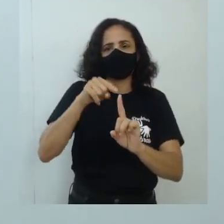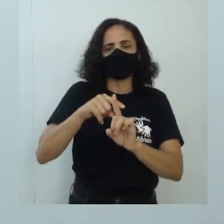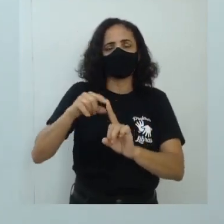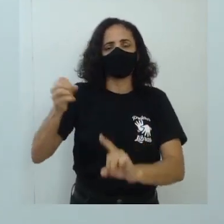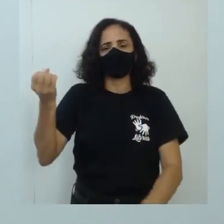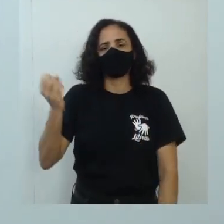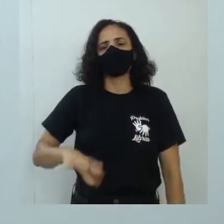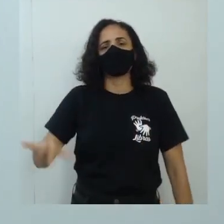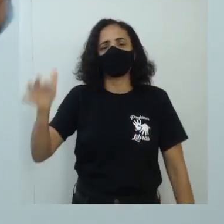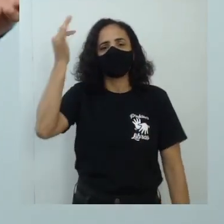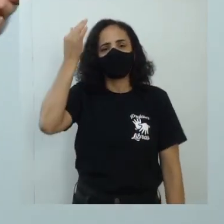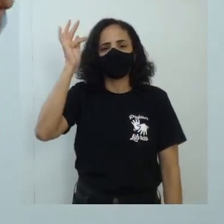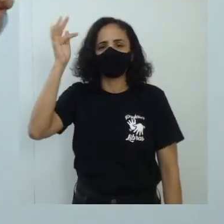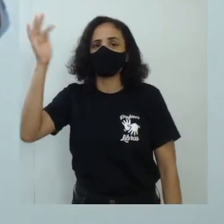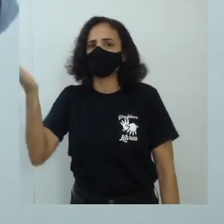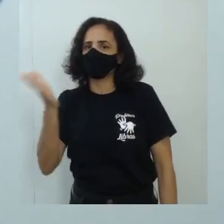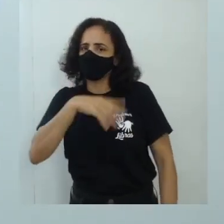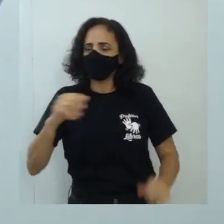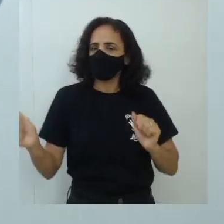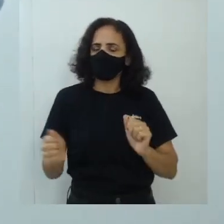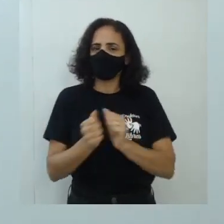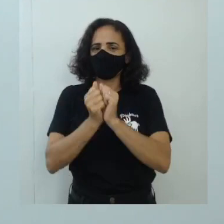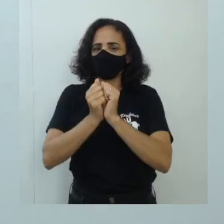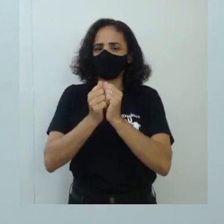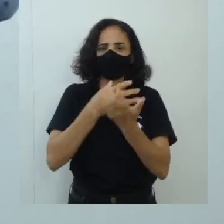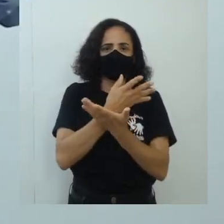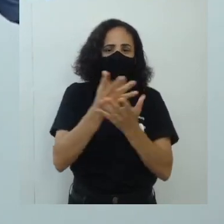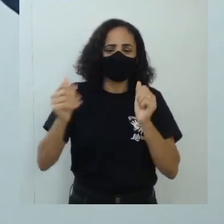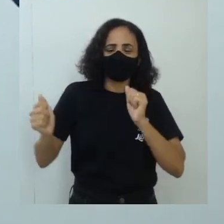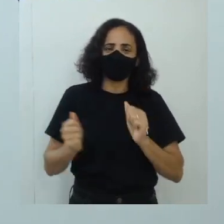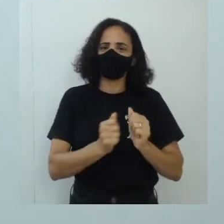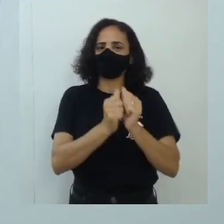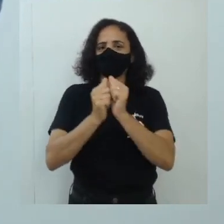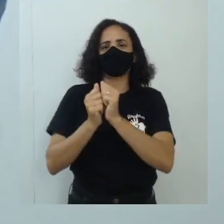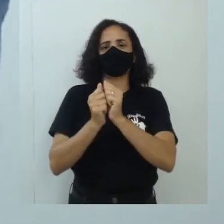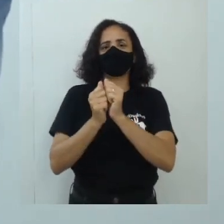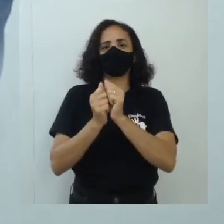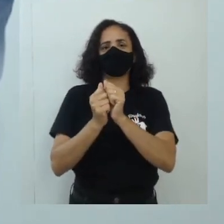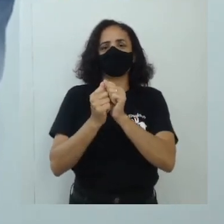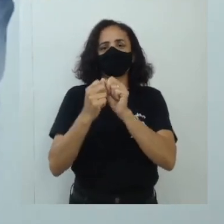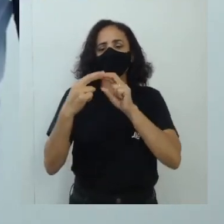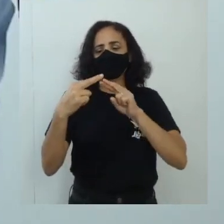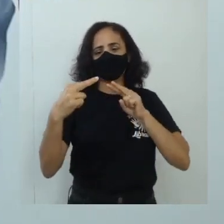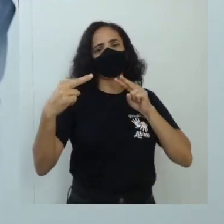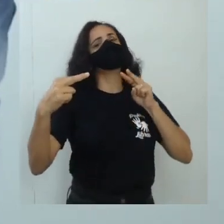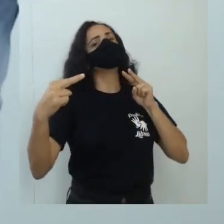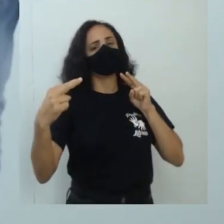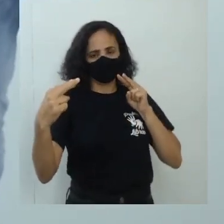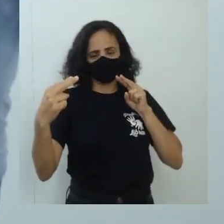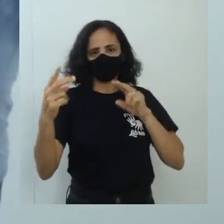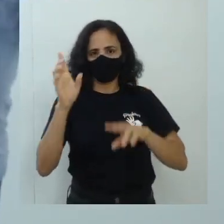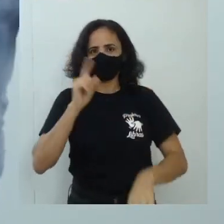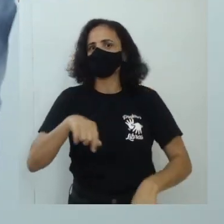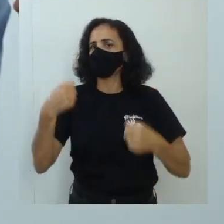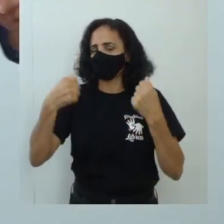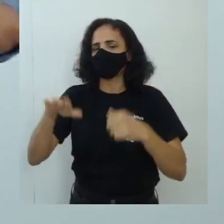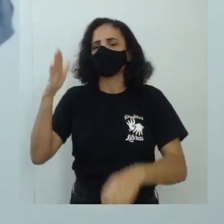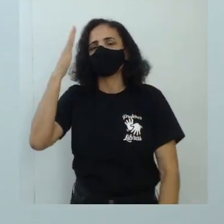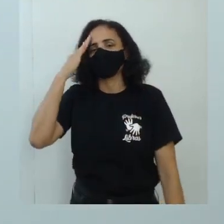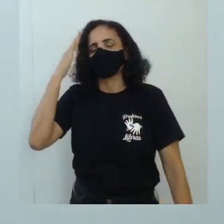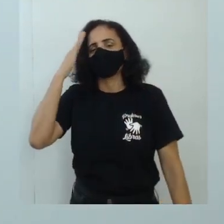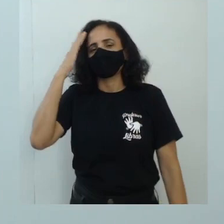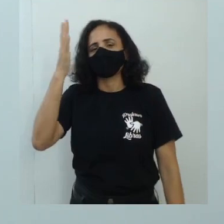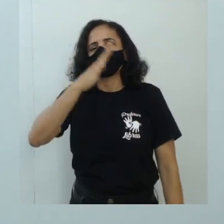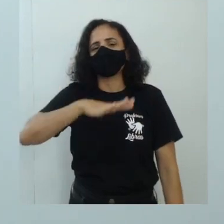filosofia. Vamos juntos? Misturados, porém, não aglomerados, não se esqueçam disso, ok?